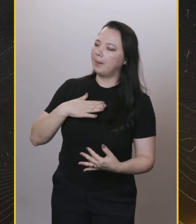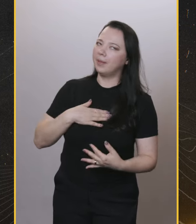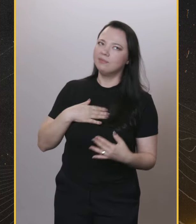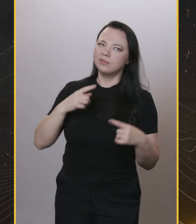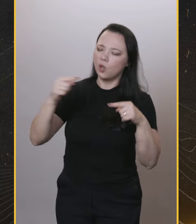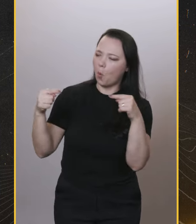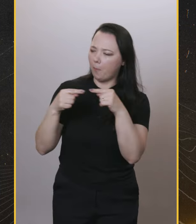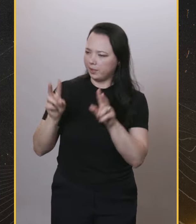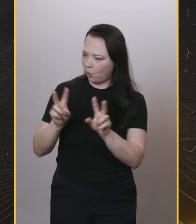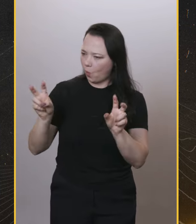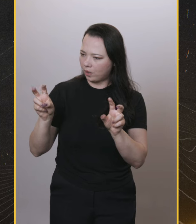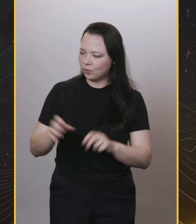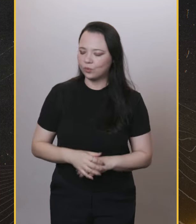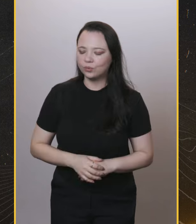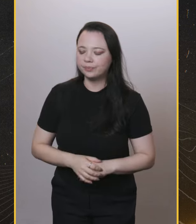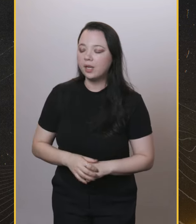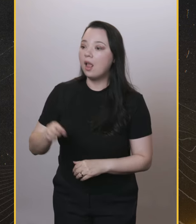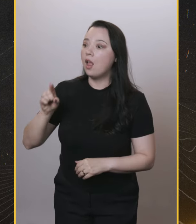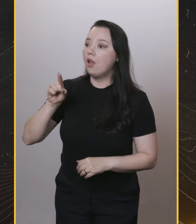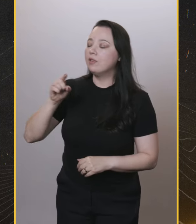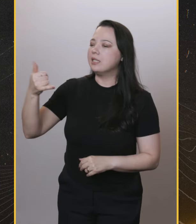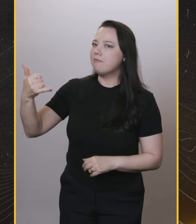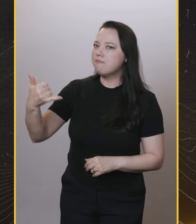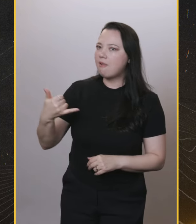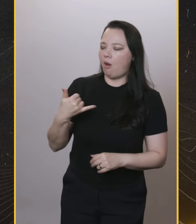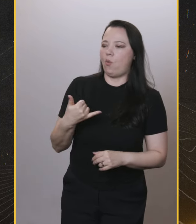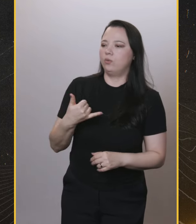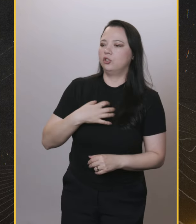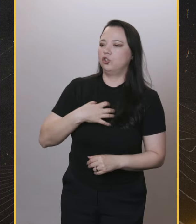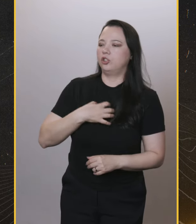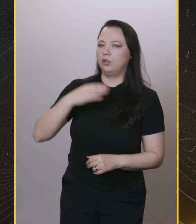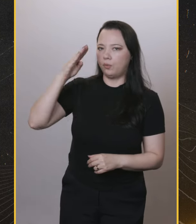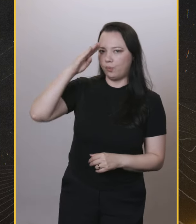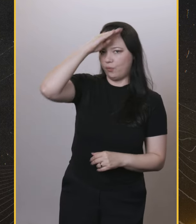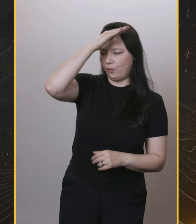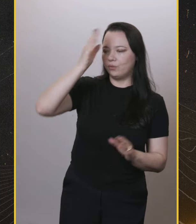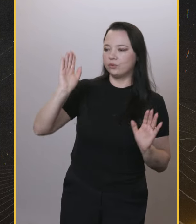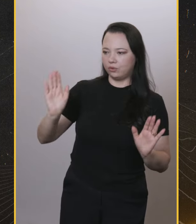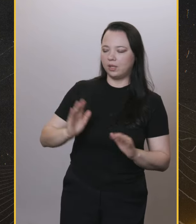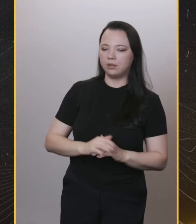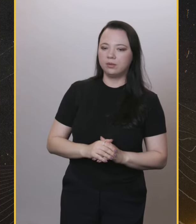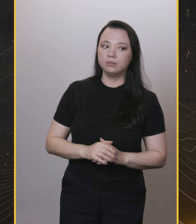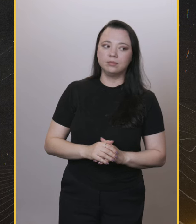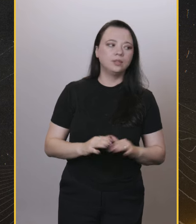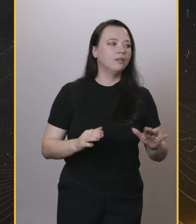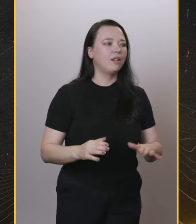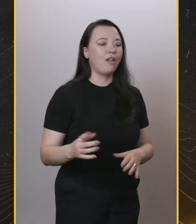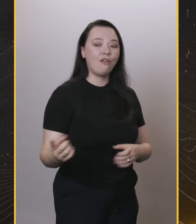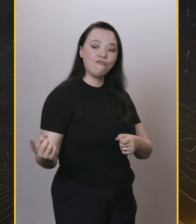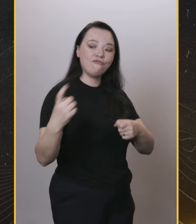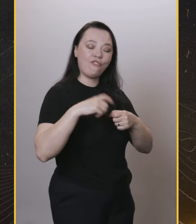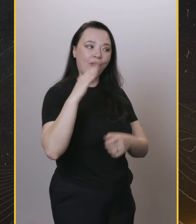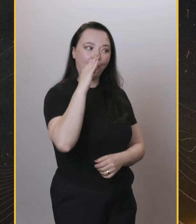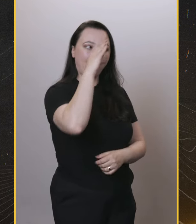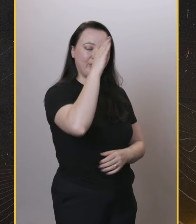essa parada. coisa de... O cara é muito louco. Você estava falando aí... E tem um pouco a ver com isso, talvez.